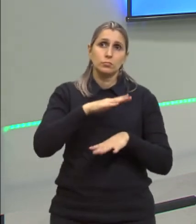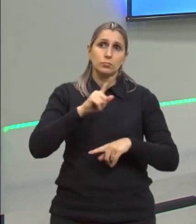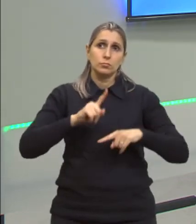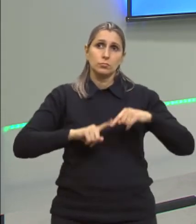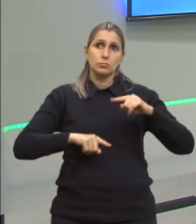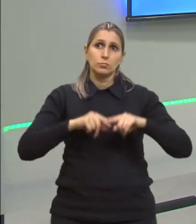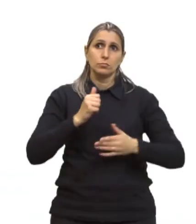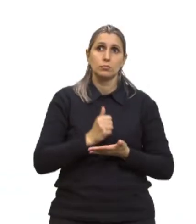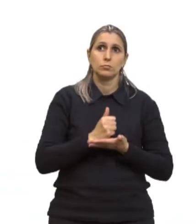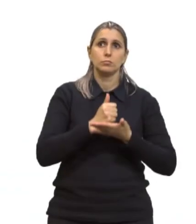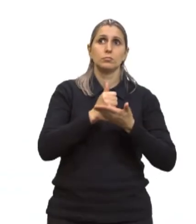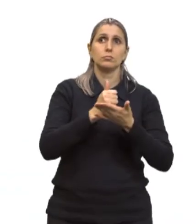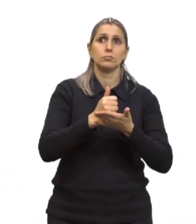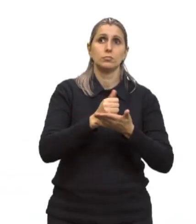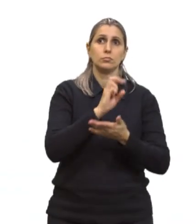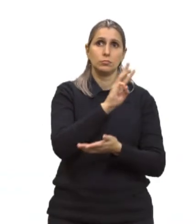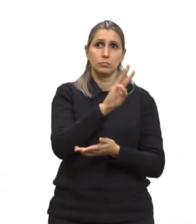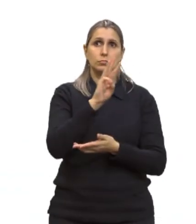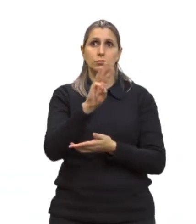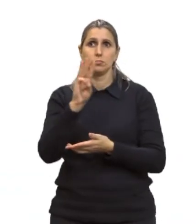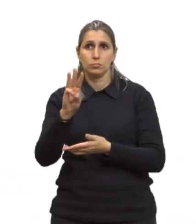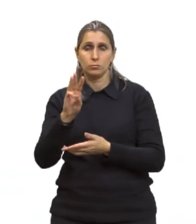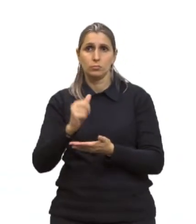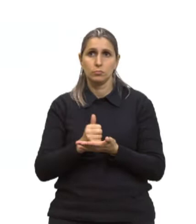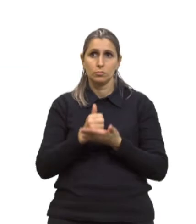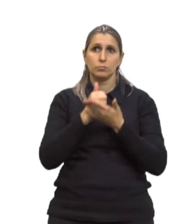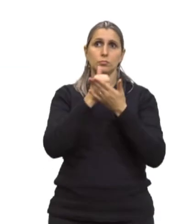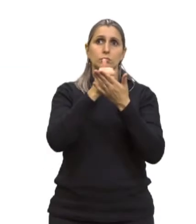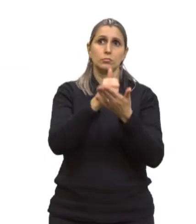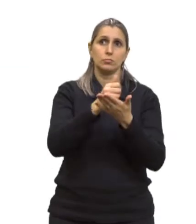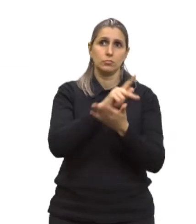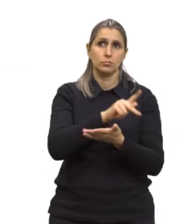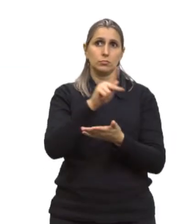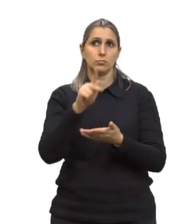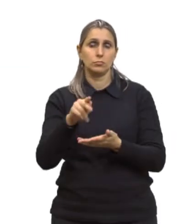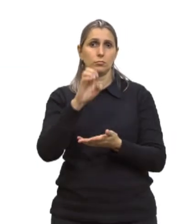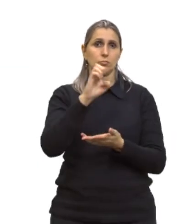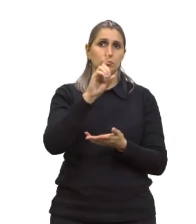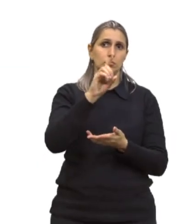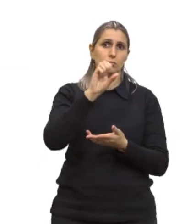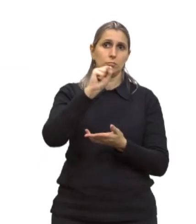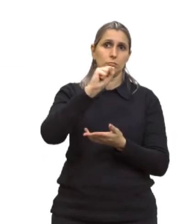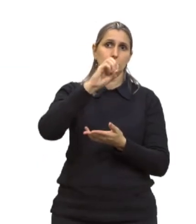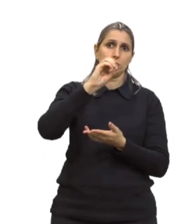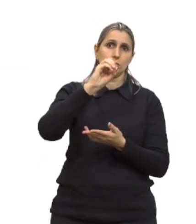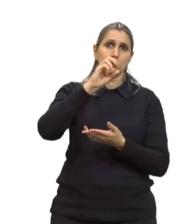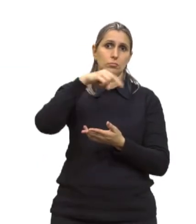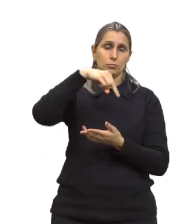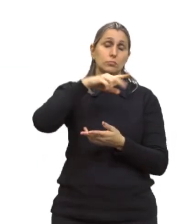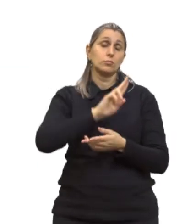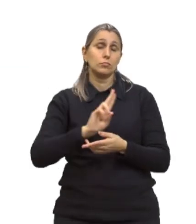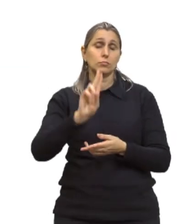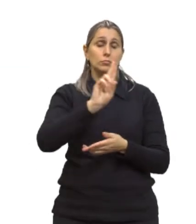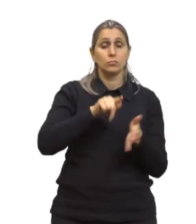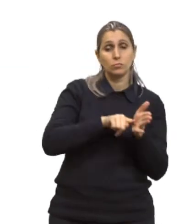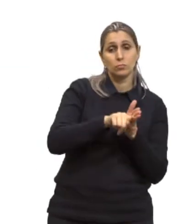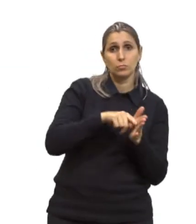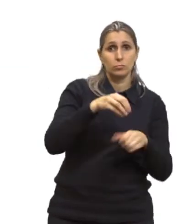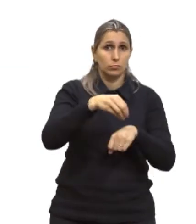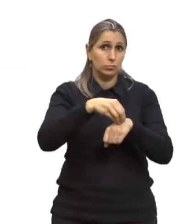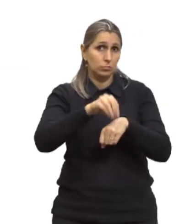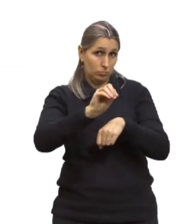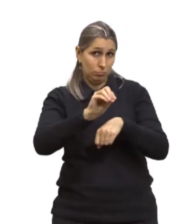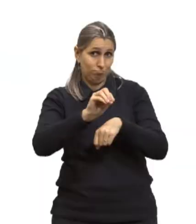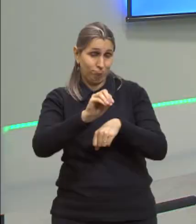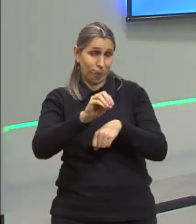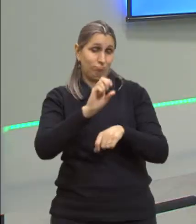apoio, são sites de apoio que o professor Edson usa, pesquisa até para as próprias aulas, então sugestão aí de sites